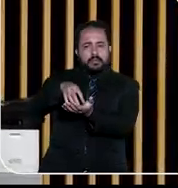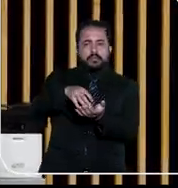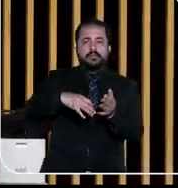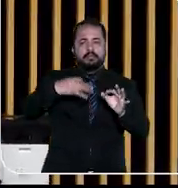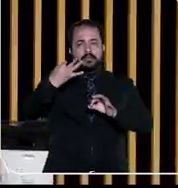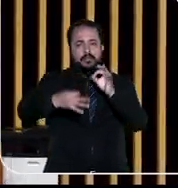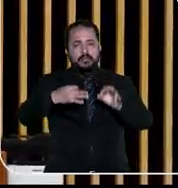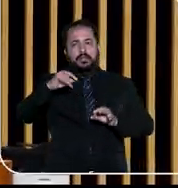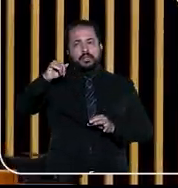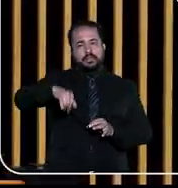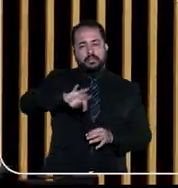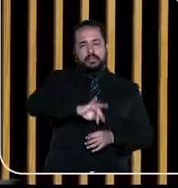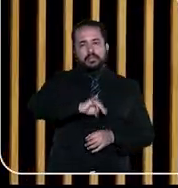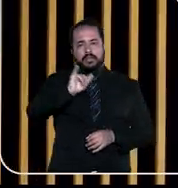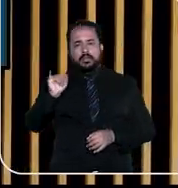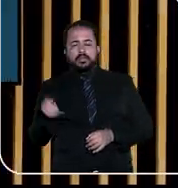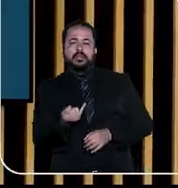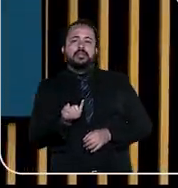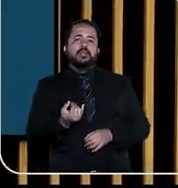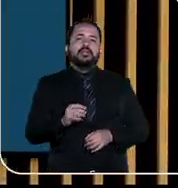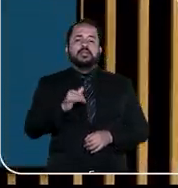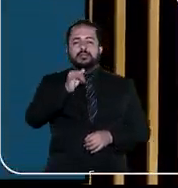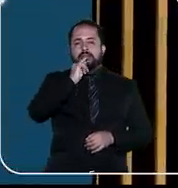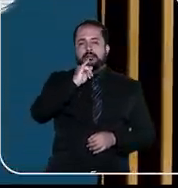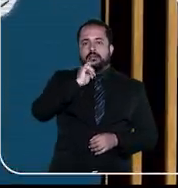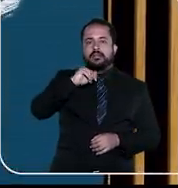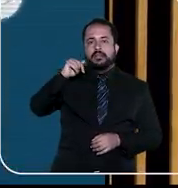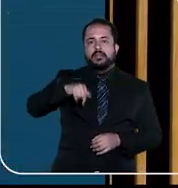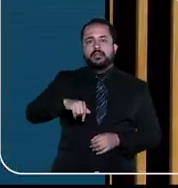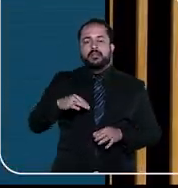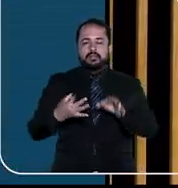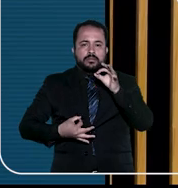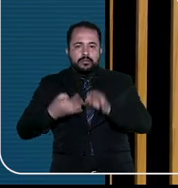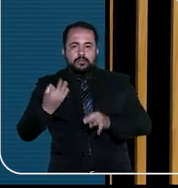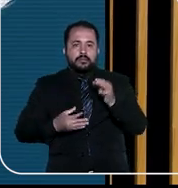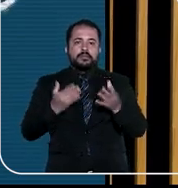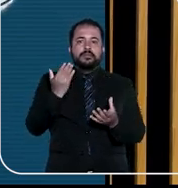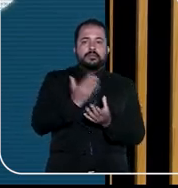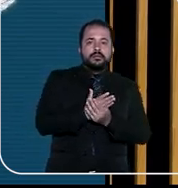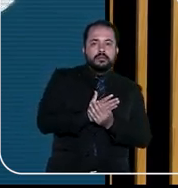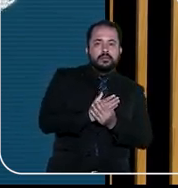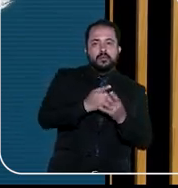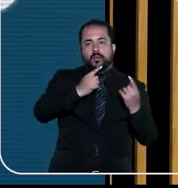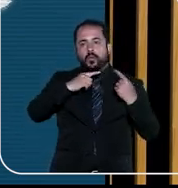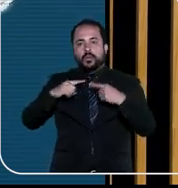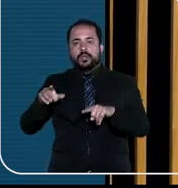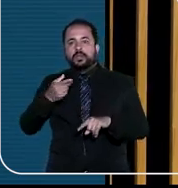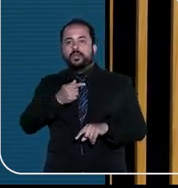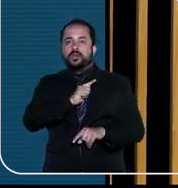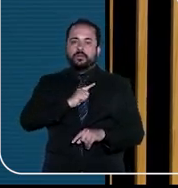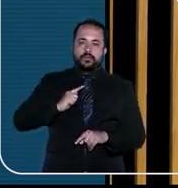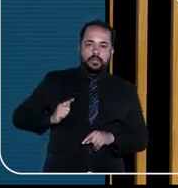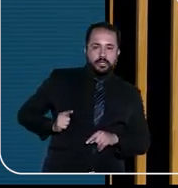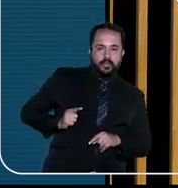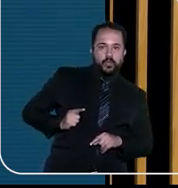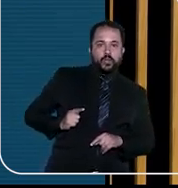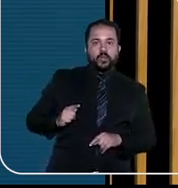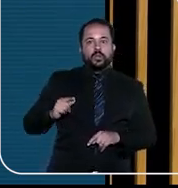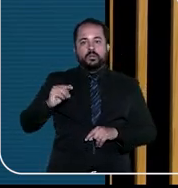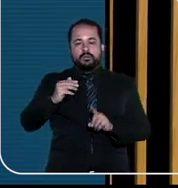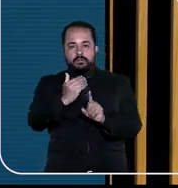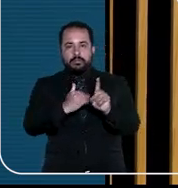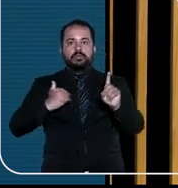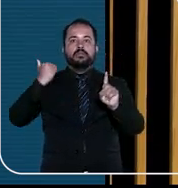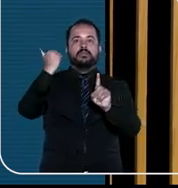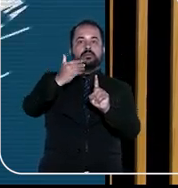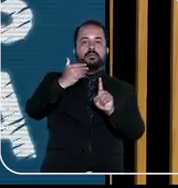principal órgão julgador do STJ. É na Corte Especial, por exemplo, que acontecem julgamentos de processos contra governadores,